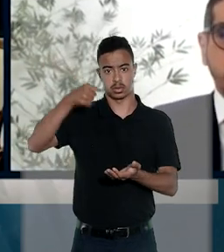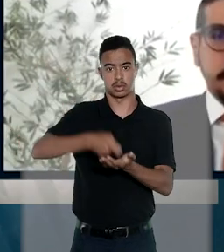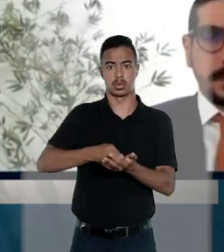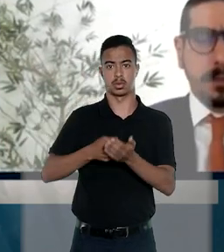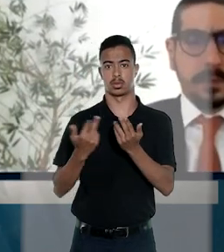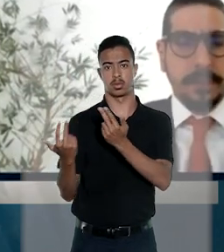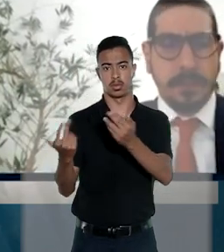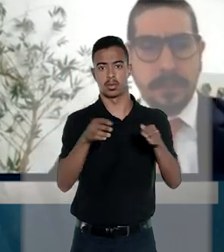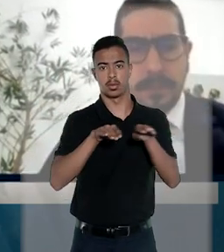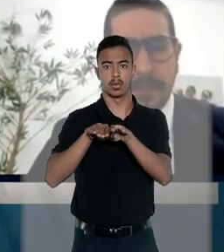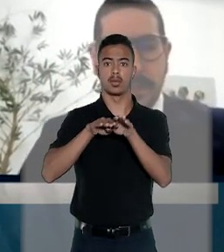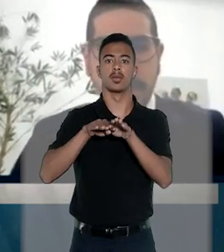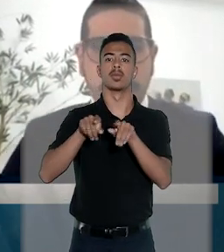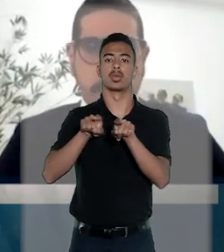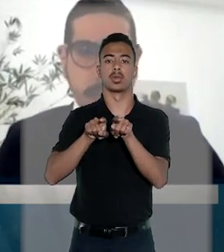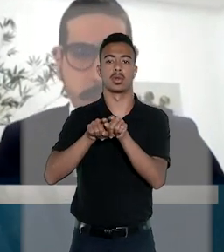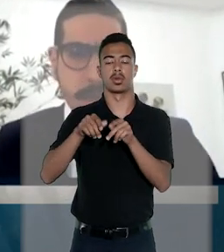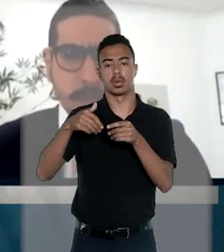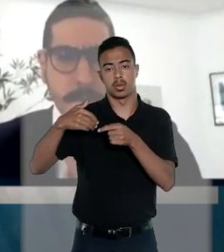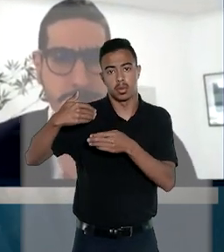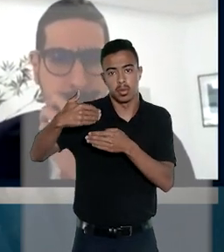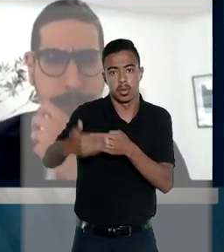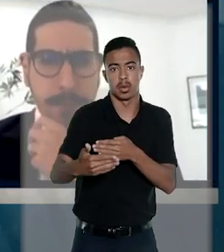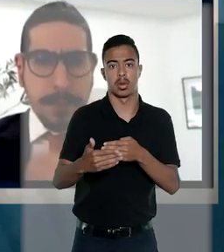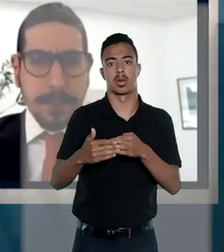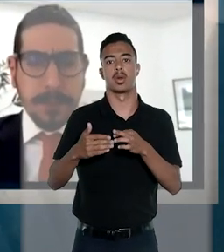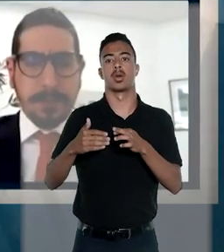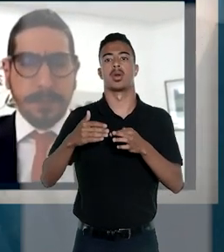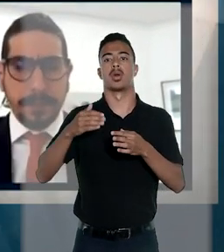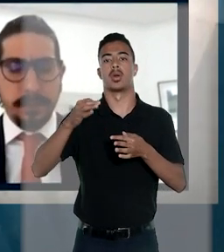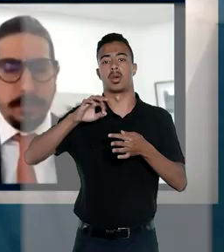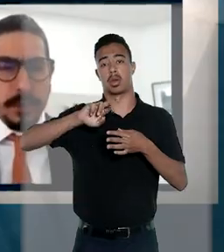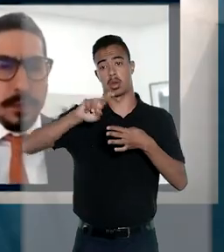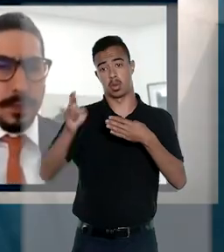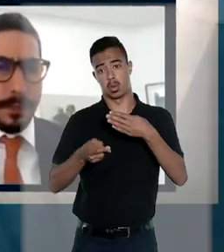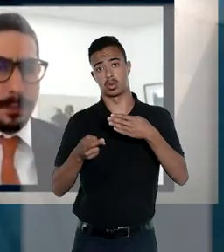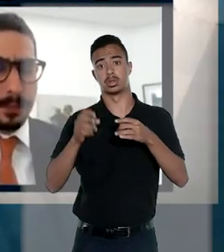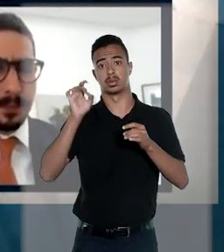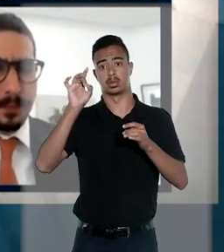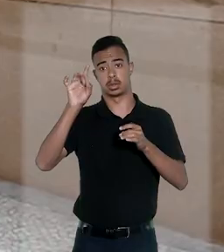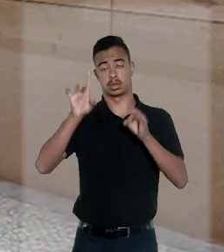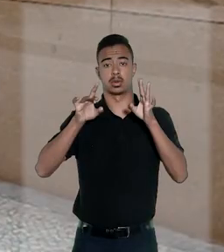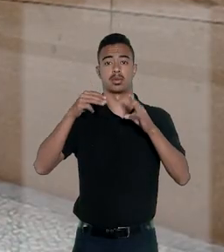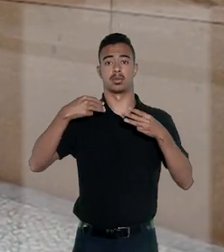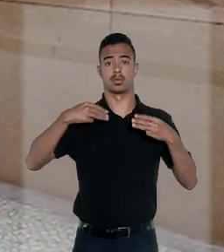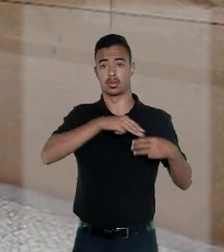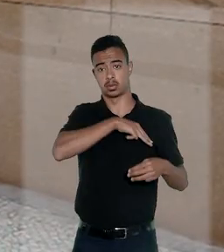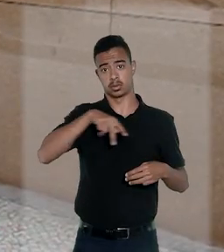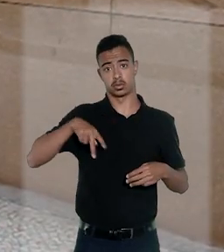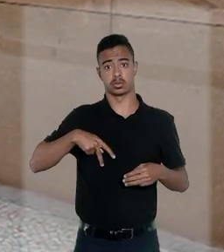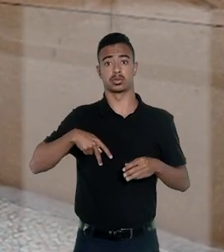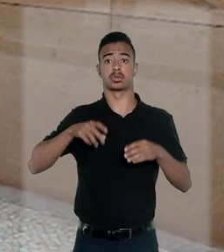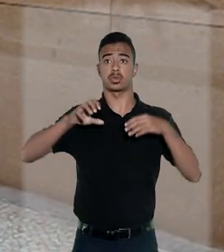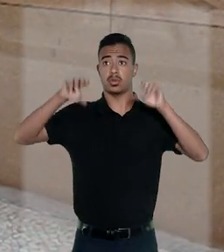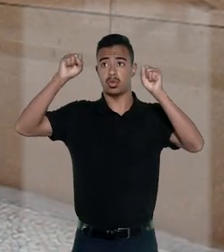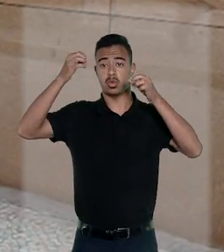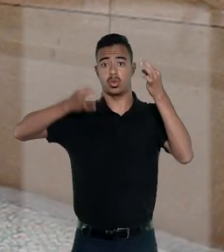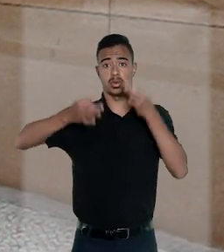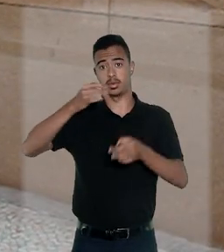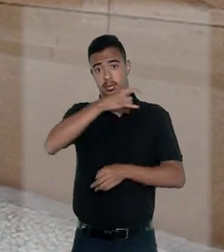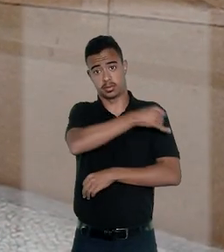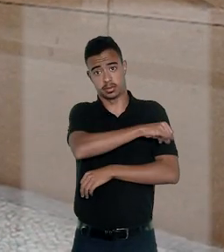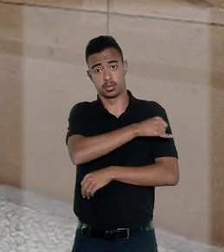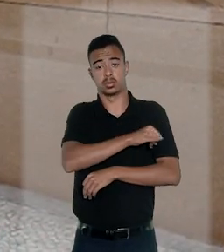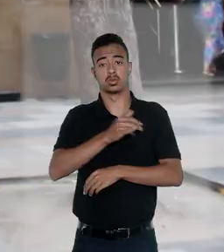decisão monocrática anterior do relator e deu provimento ao Recurso Especial do Ministério Público, determinando ao Tribunal de Justiça